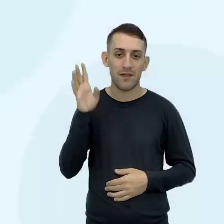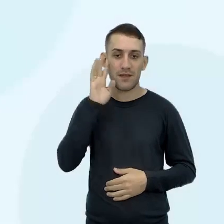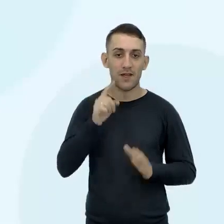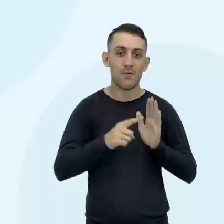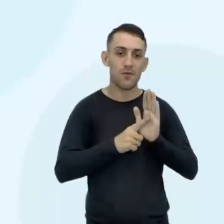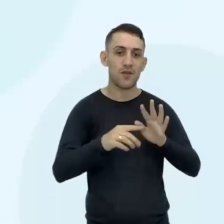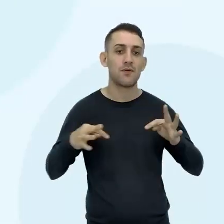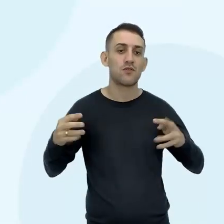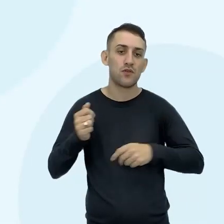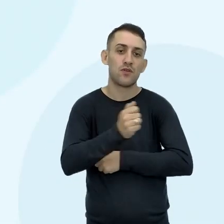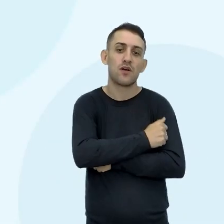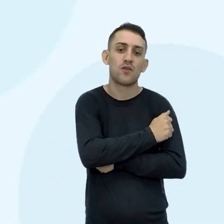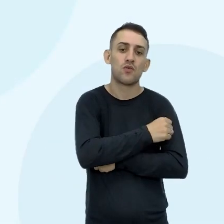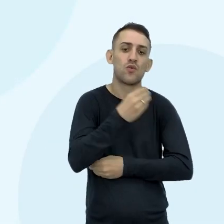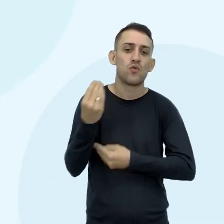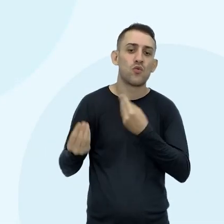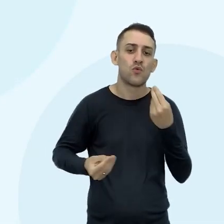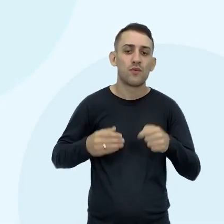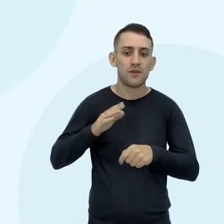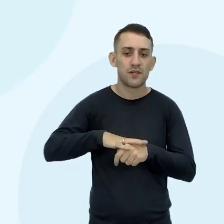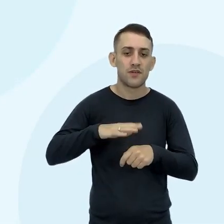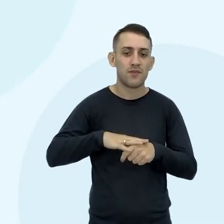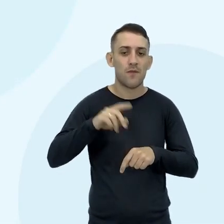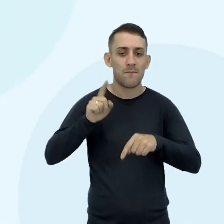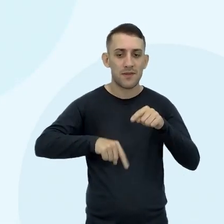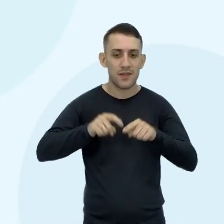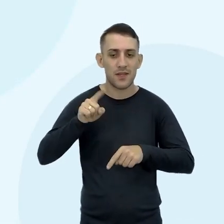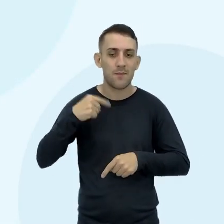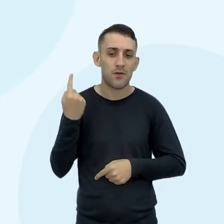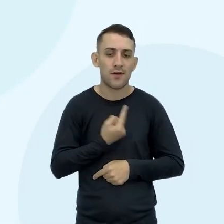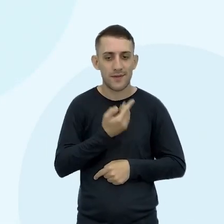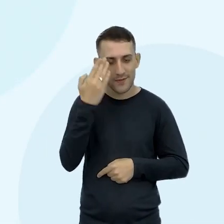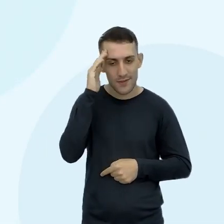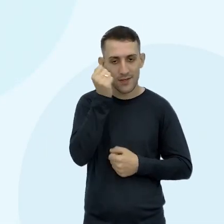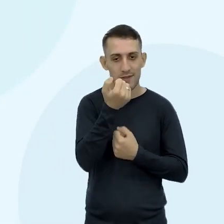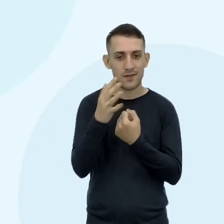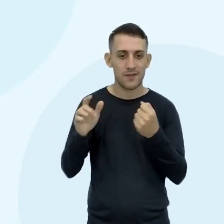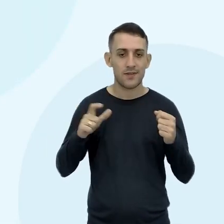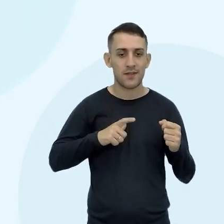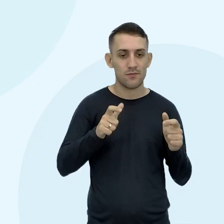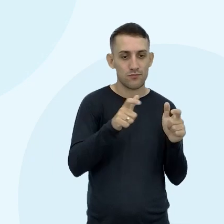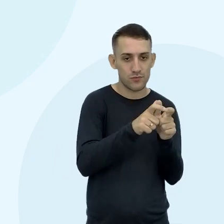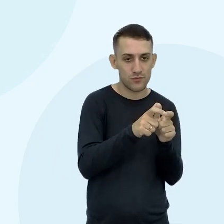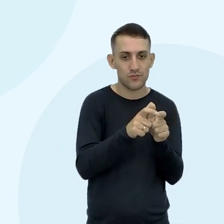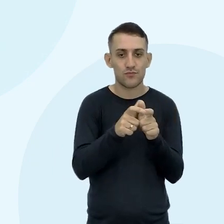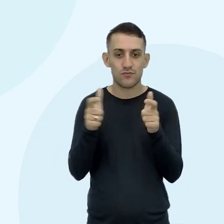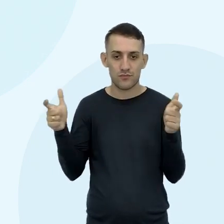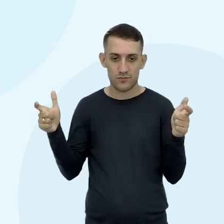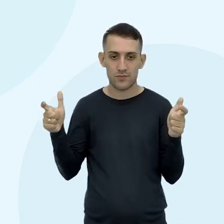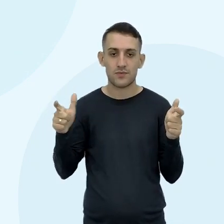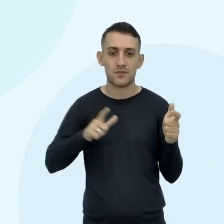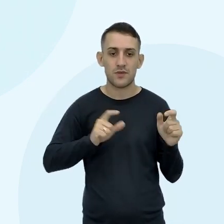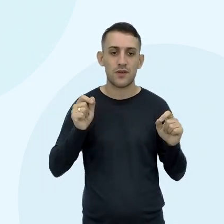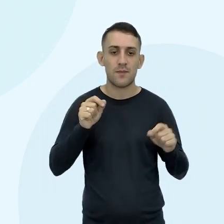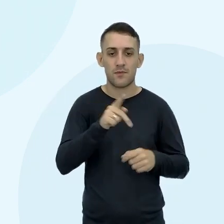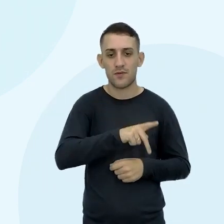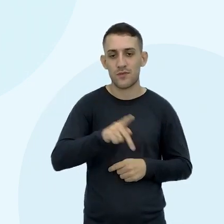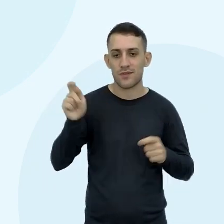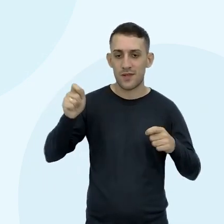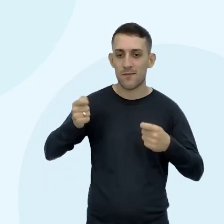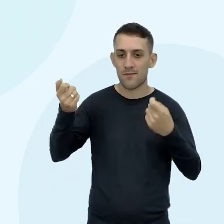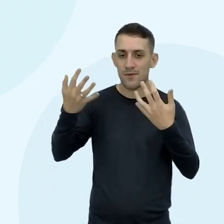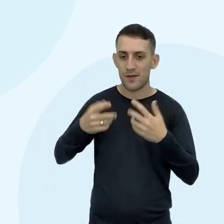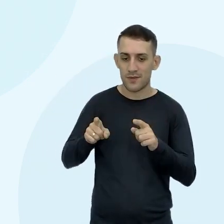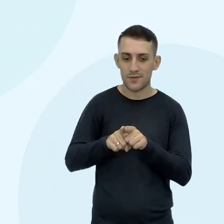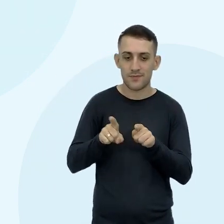Mostrar para o estudante Como que você faz aí Usar matemática Para entender a natureza No meio com o macro Está aí, né No caso Para o professor comentar Um pouquinho,